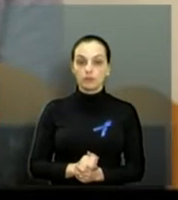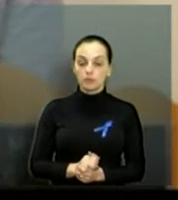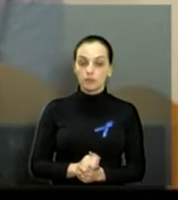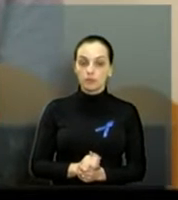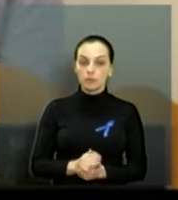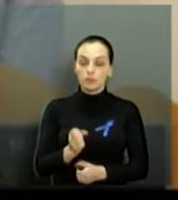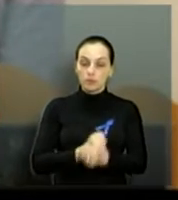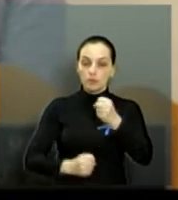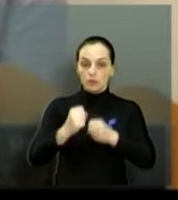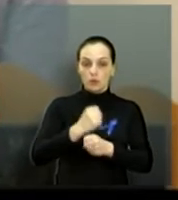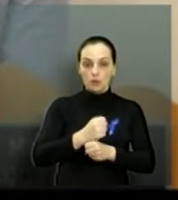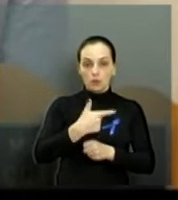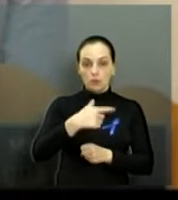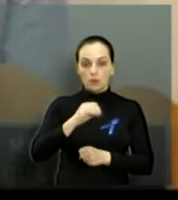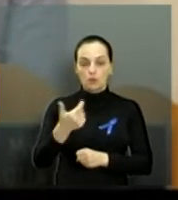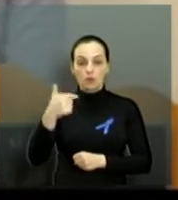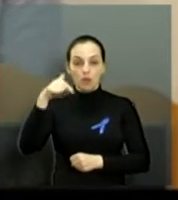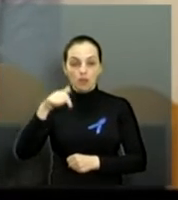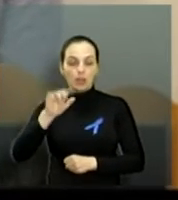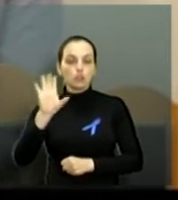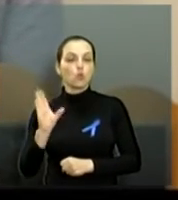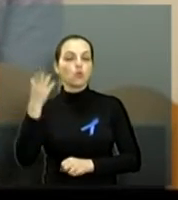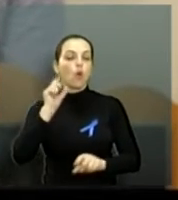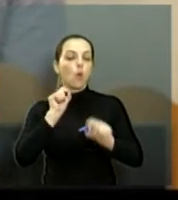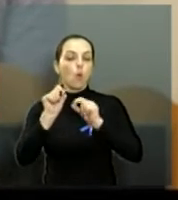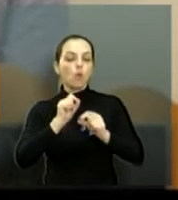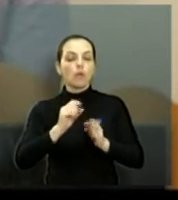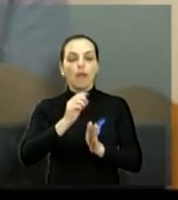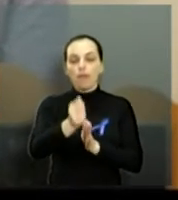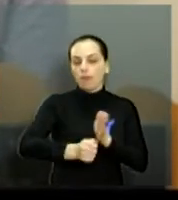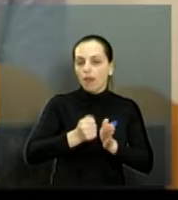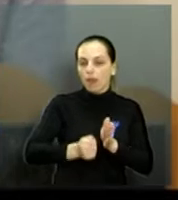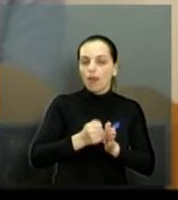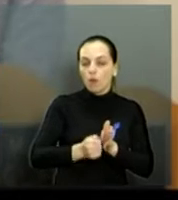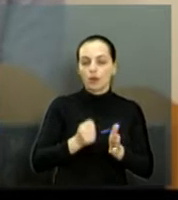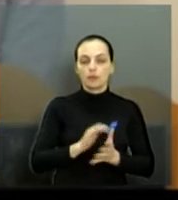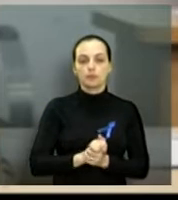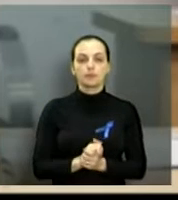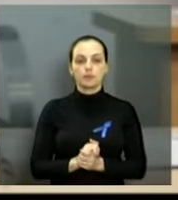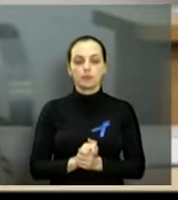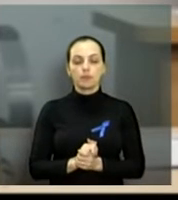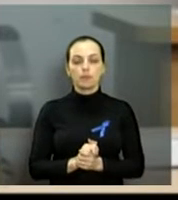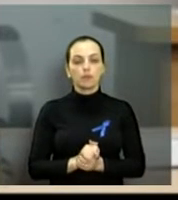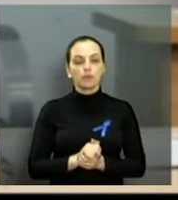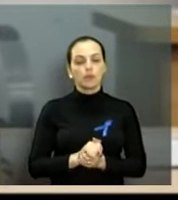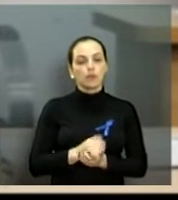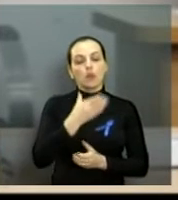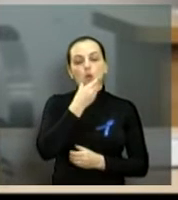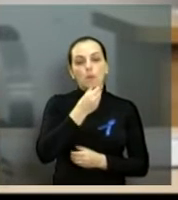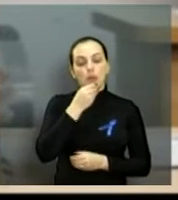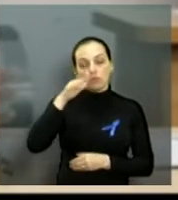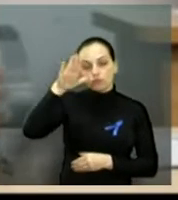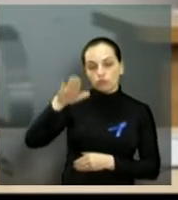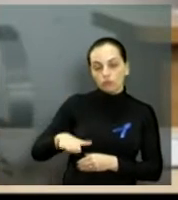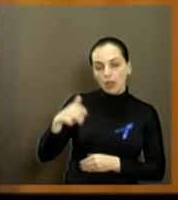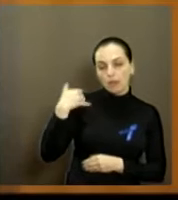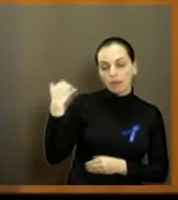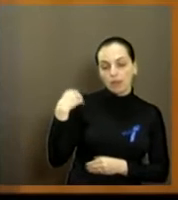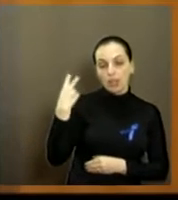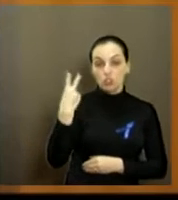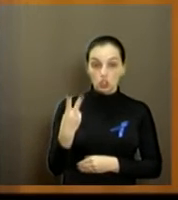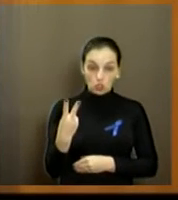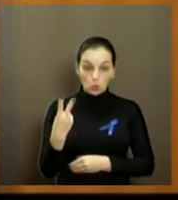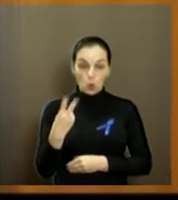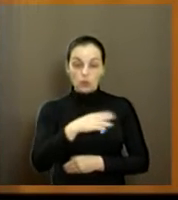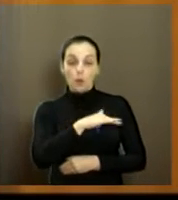Em 2017, um fato trágico comoveu a cidade de Araraquara. O garoto João Vitor, de apenas dois anos de